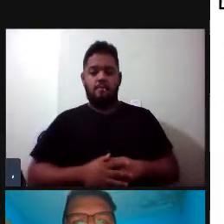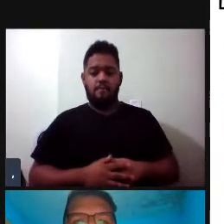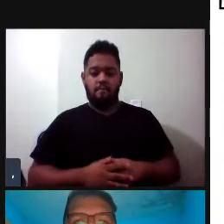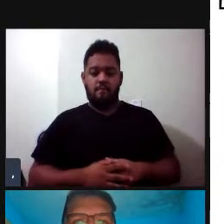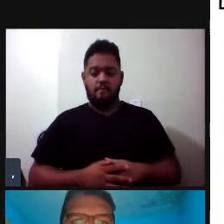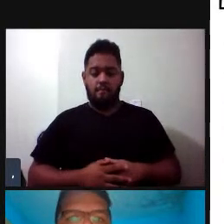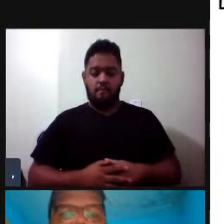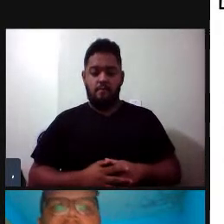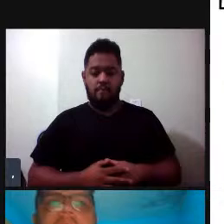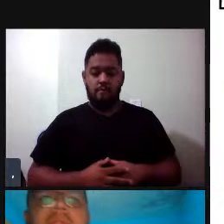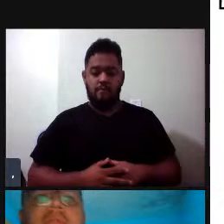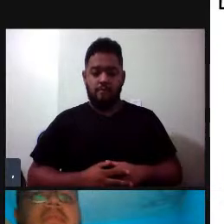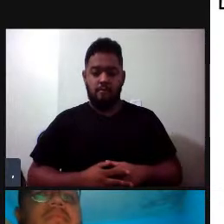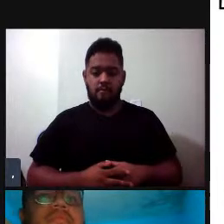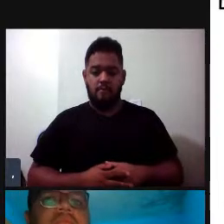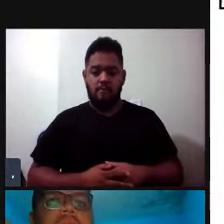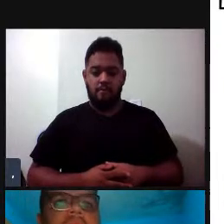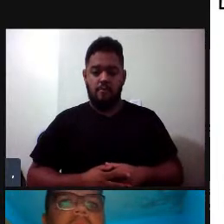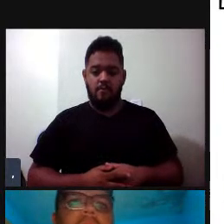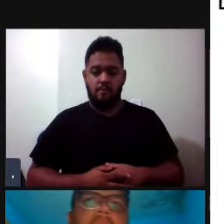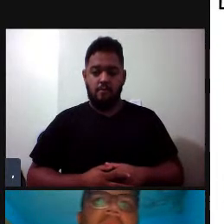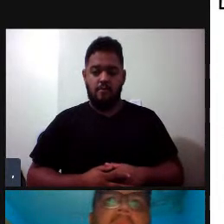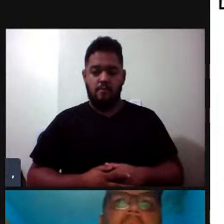Parece uma porta rangente, assim.